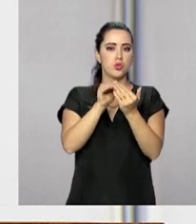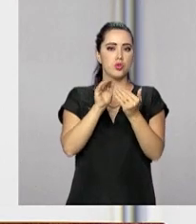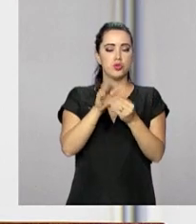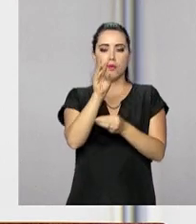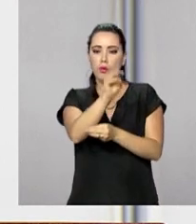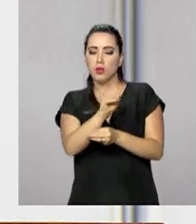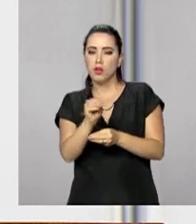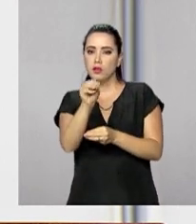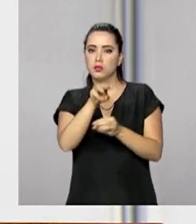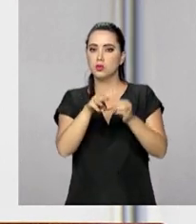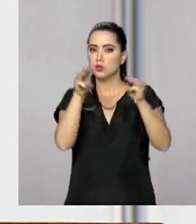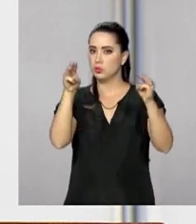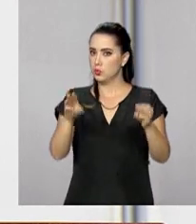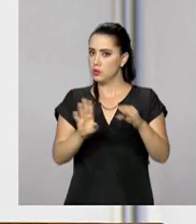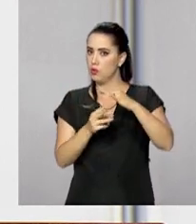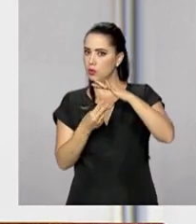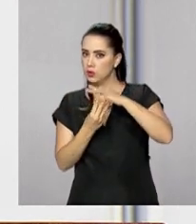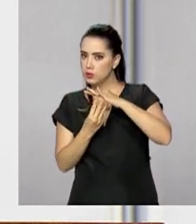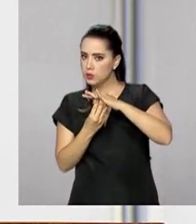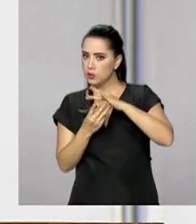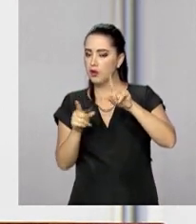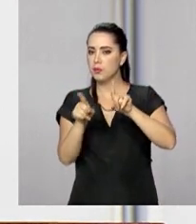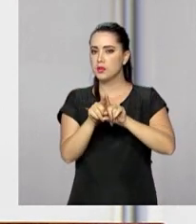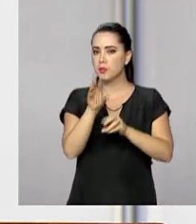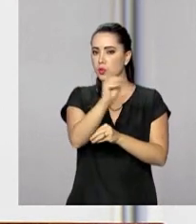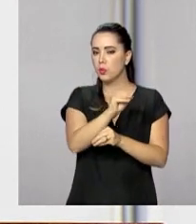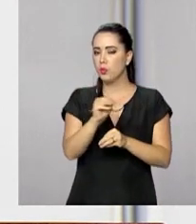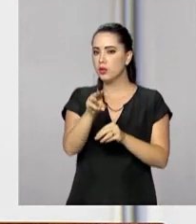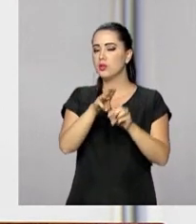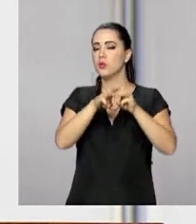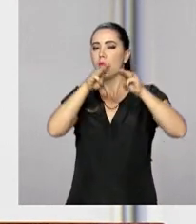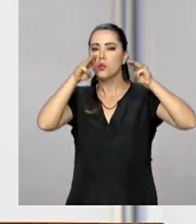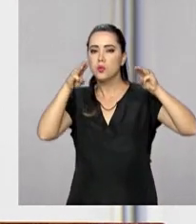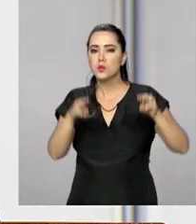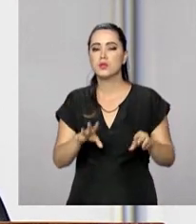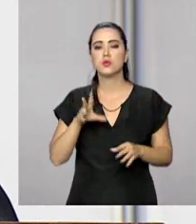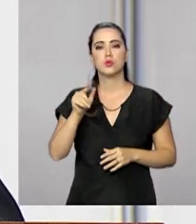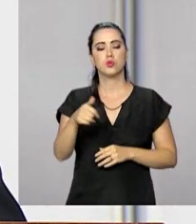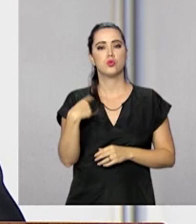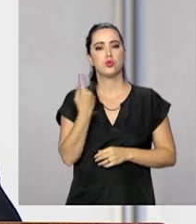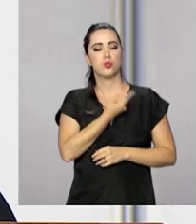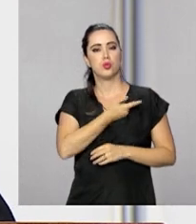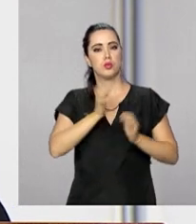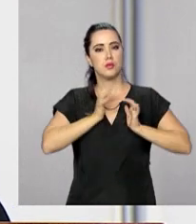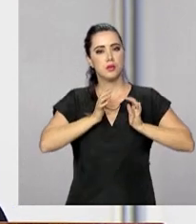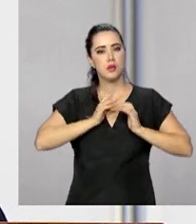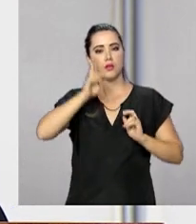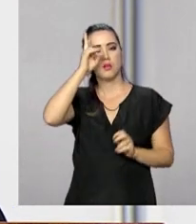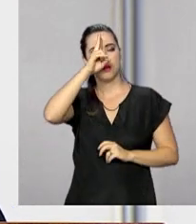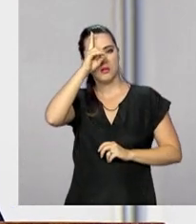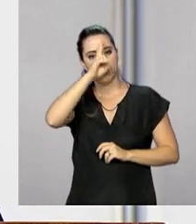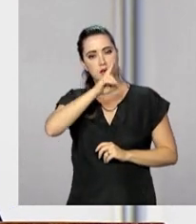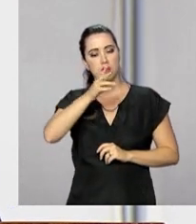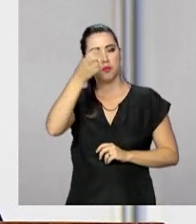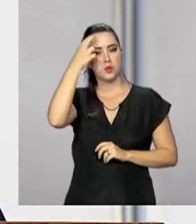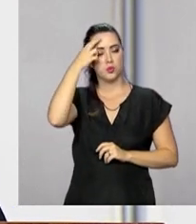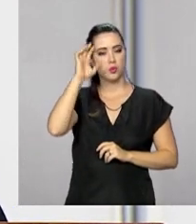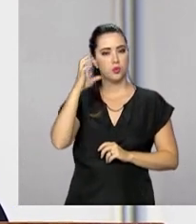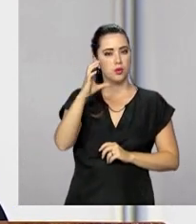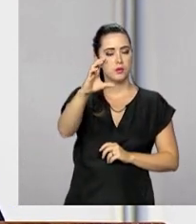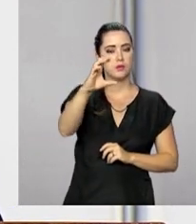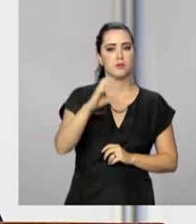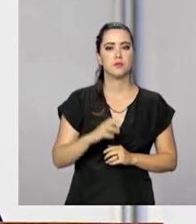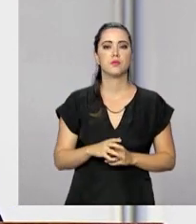recuperação do Museu Nacional, mas à preservação de todo o patrimônio histórico, científico e cultural